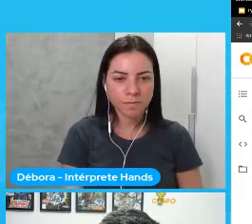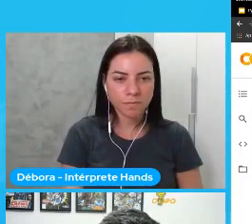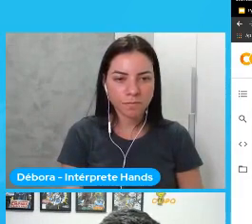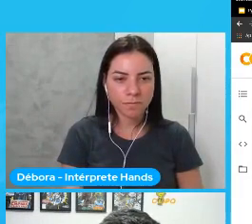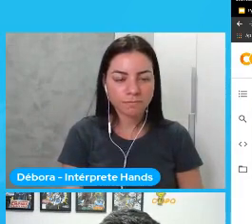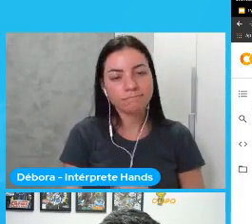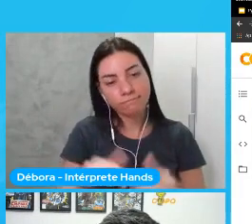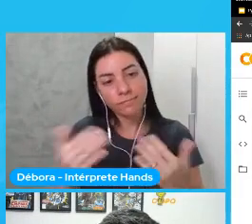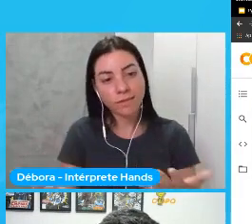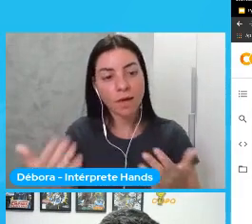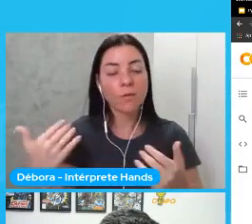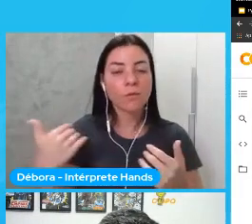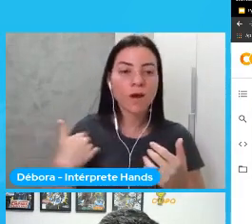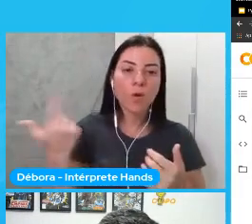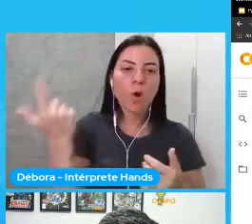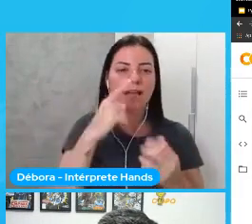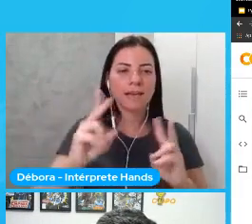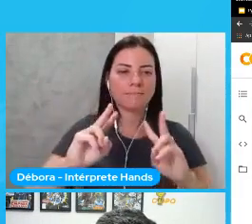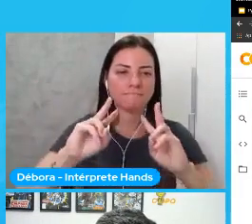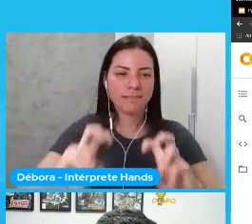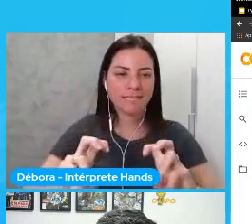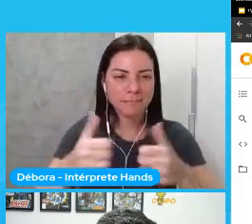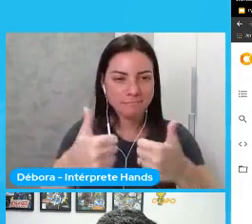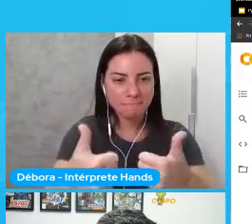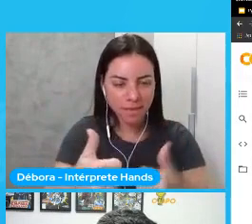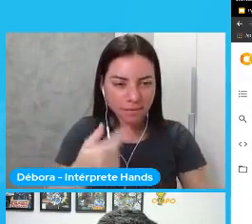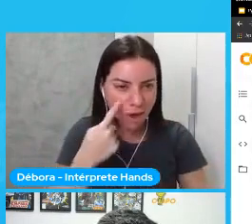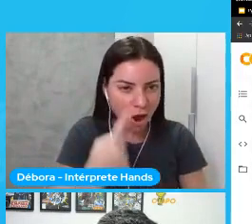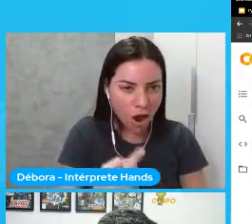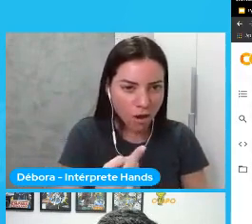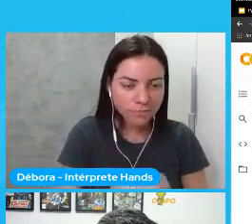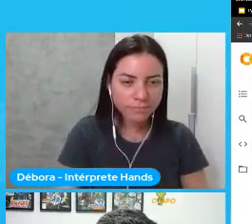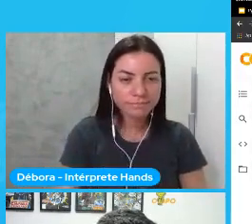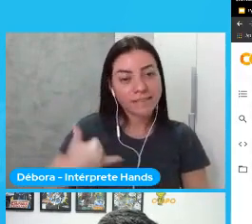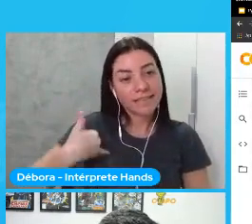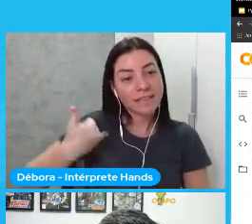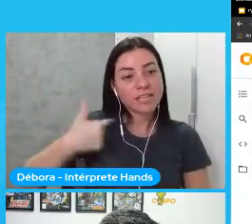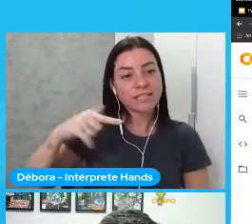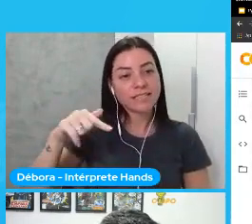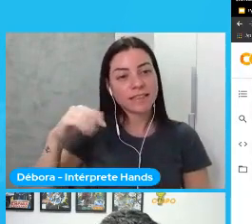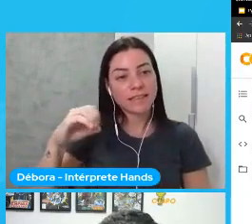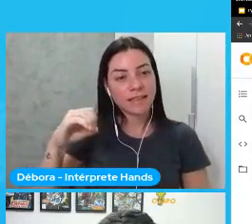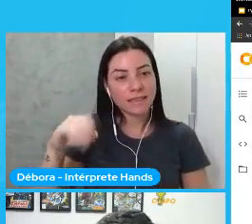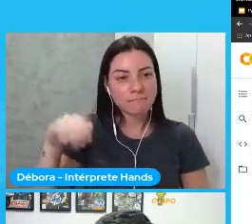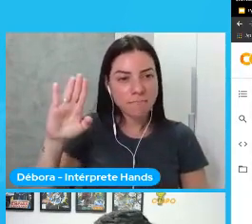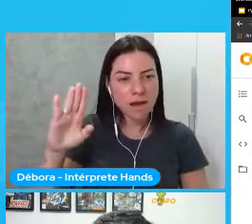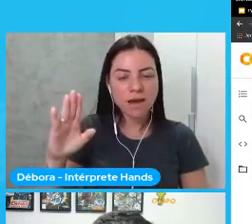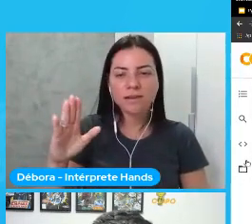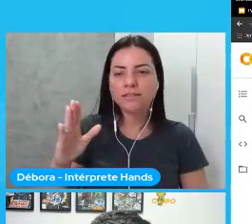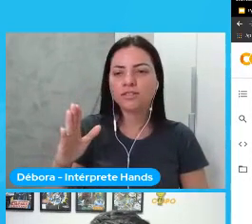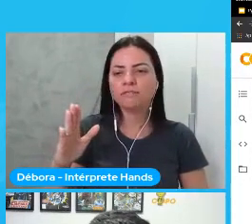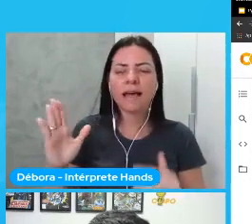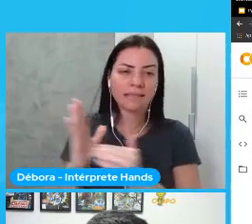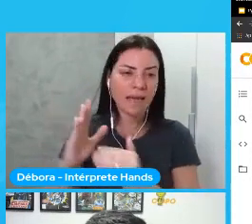então ele consegue pegar bem né então age age meio mais do que 70 acho que tem até o 8